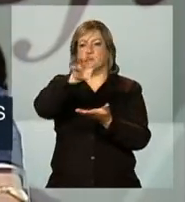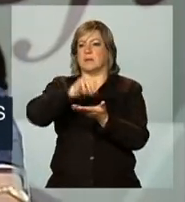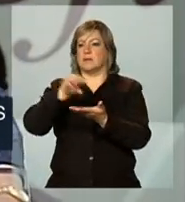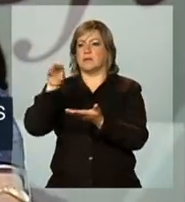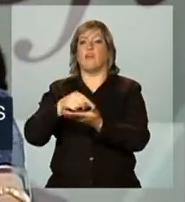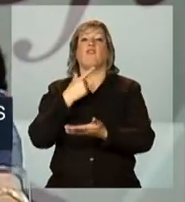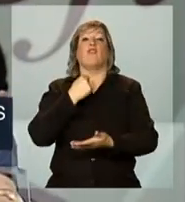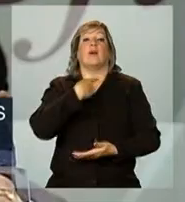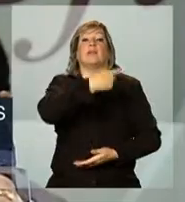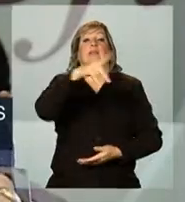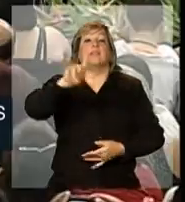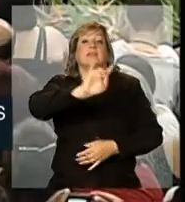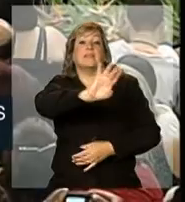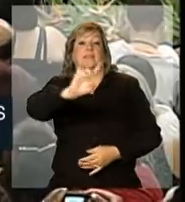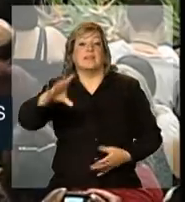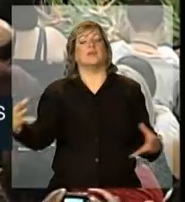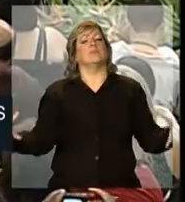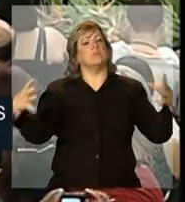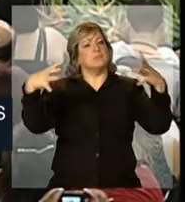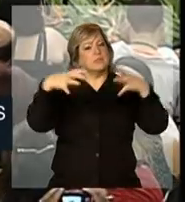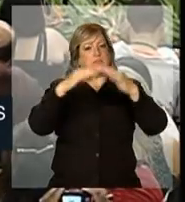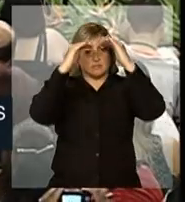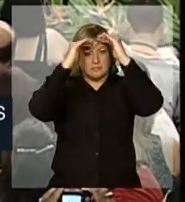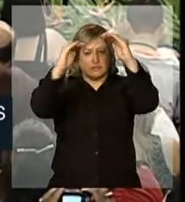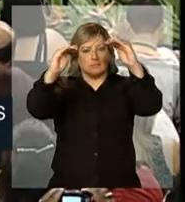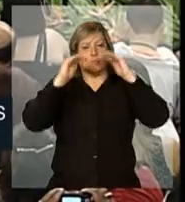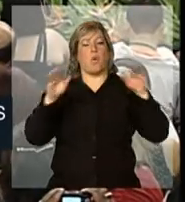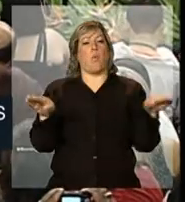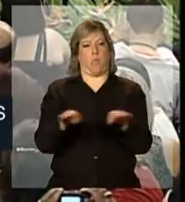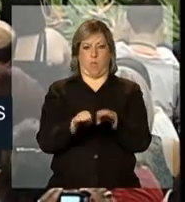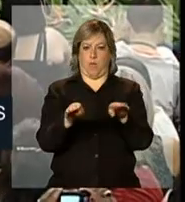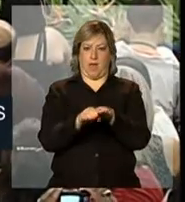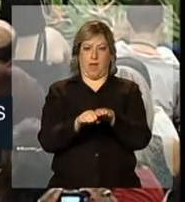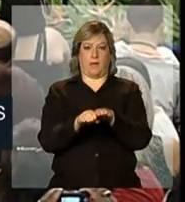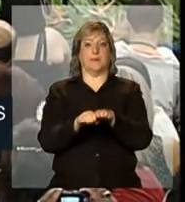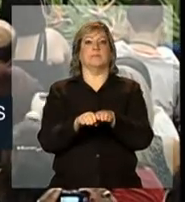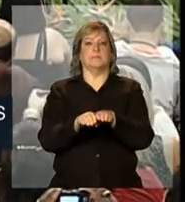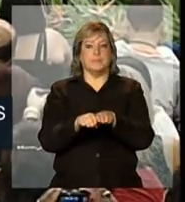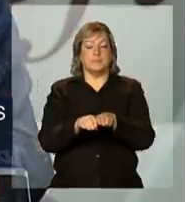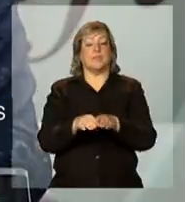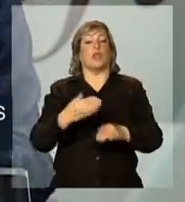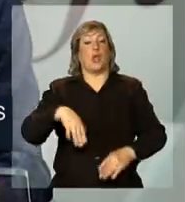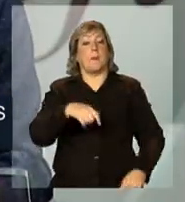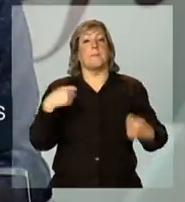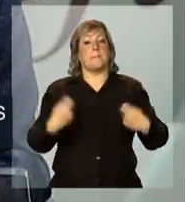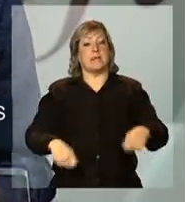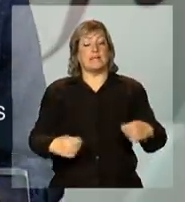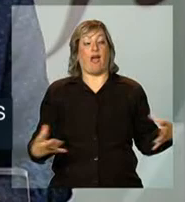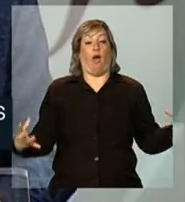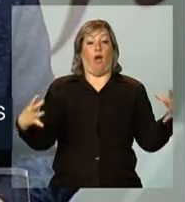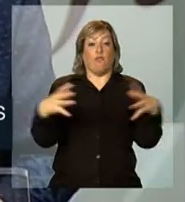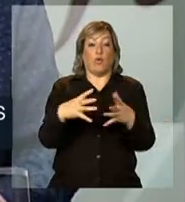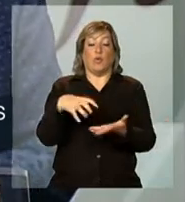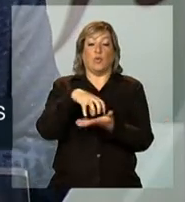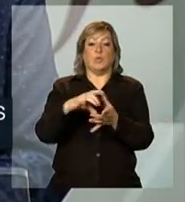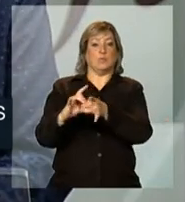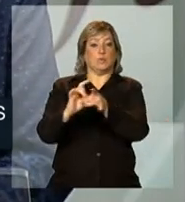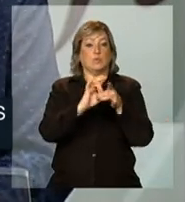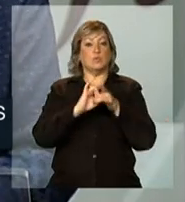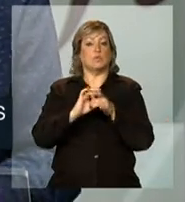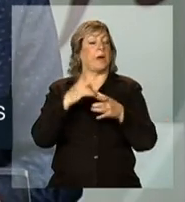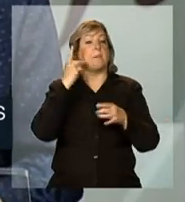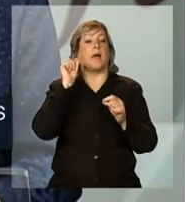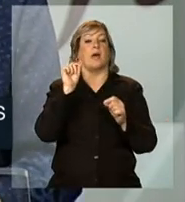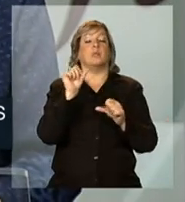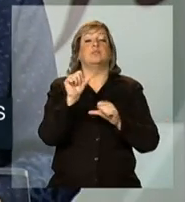mas que nós temos de nos envolver em conjunto para modificar